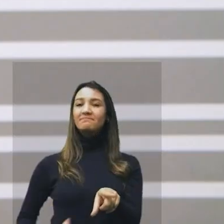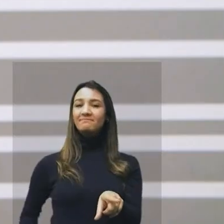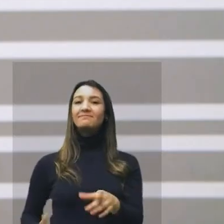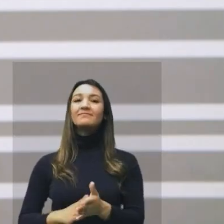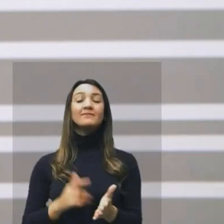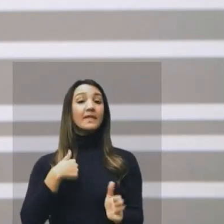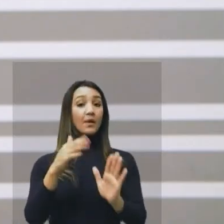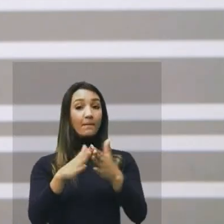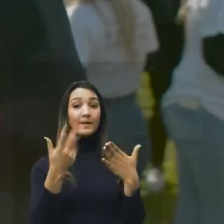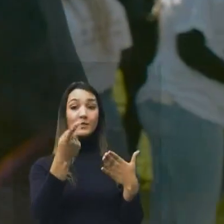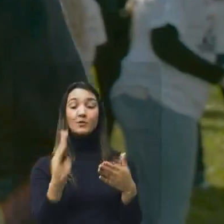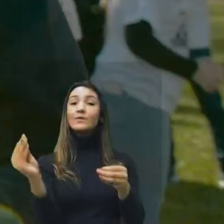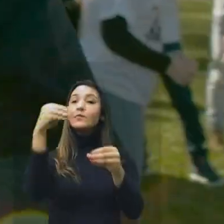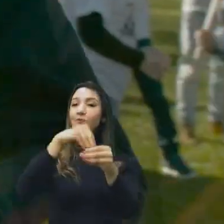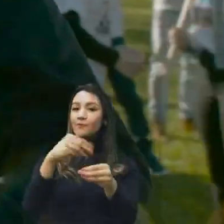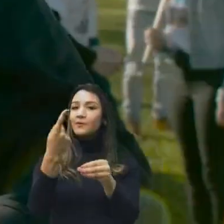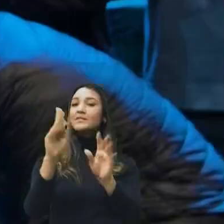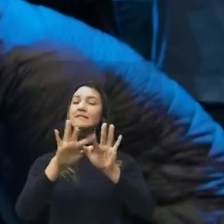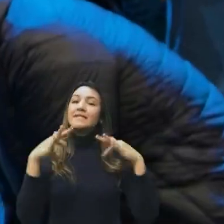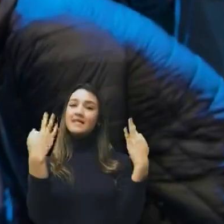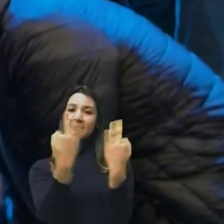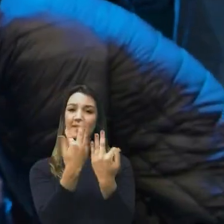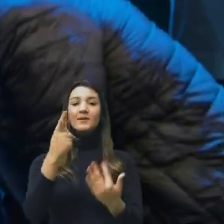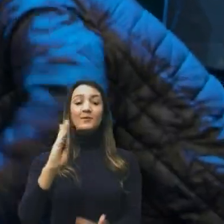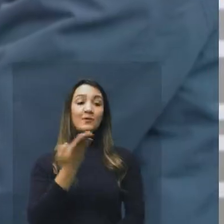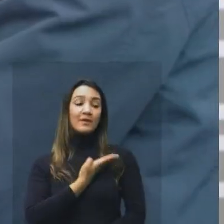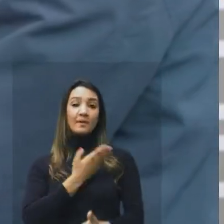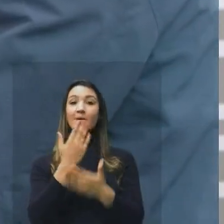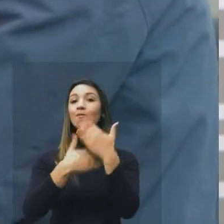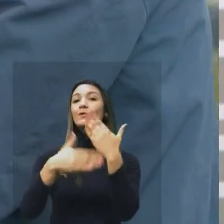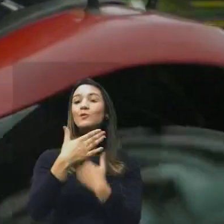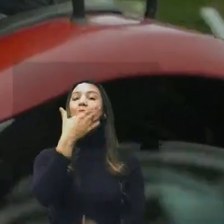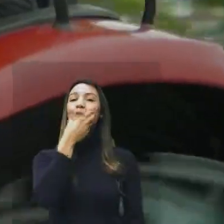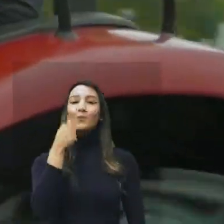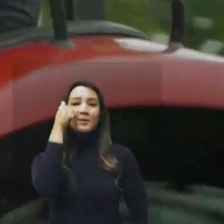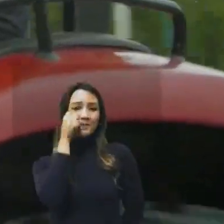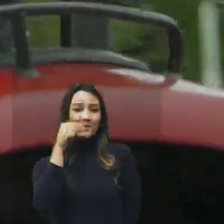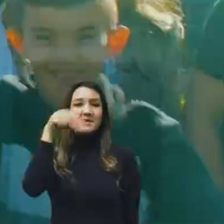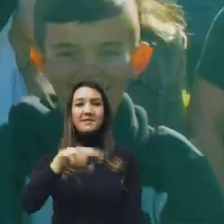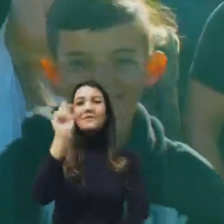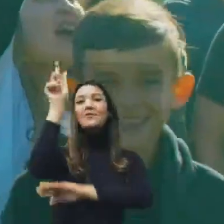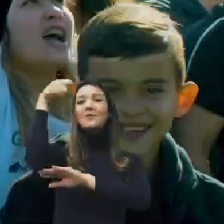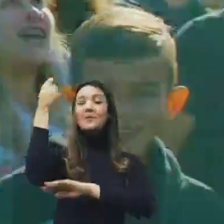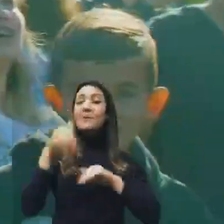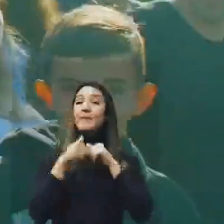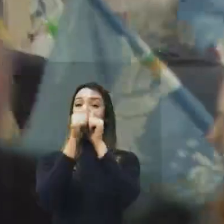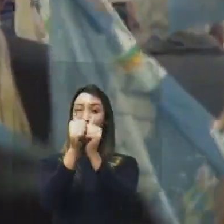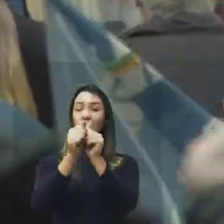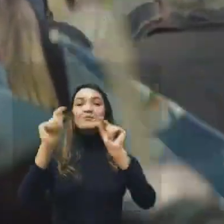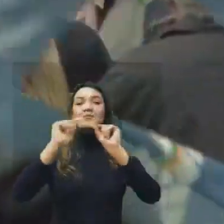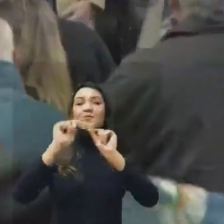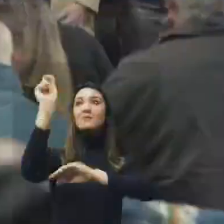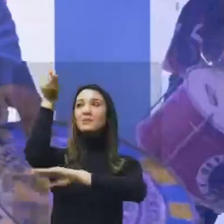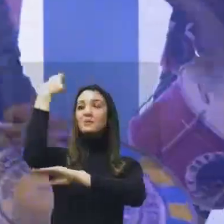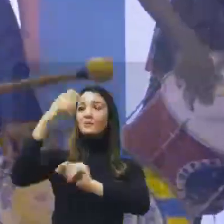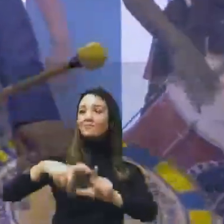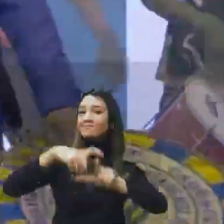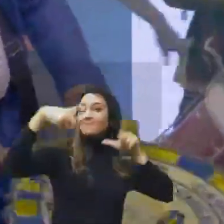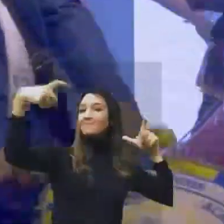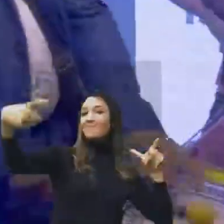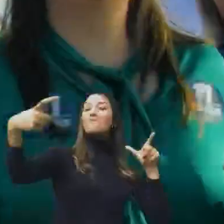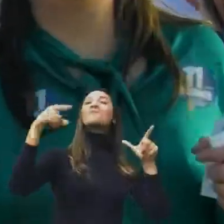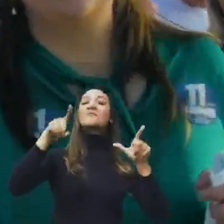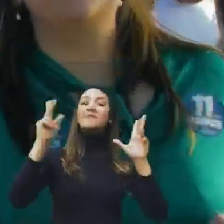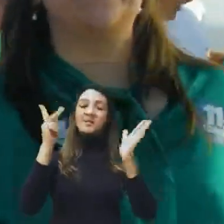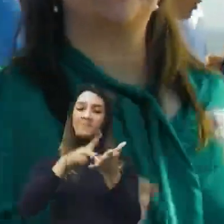Reis Peço o seu voto, da sua família, dos seus amigos, de todos os gaúchos e gaúchas Para que juntos possamos fazer do Rio